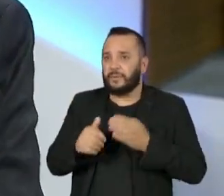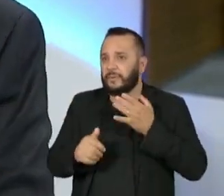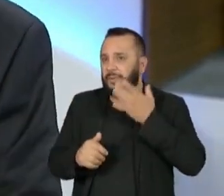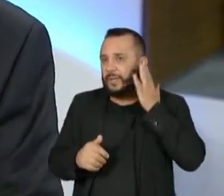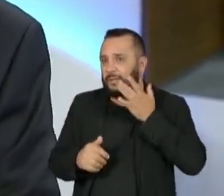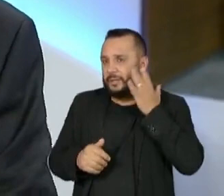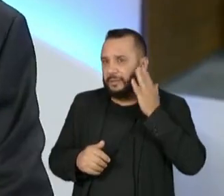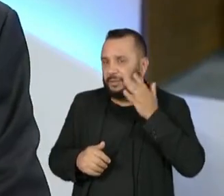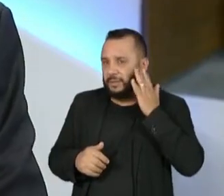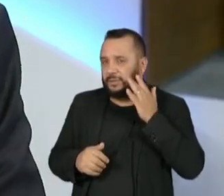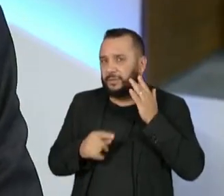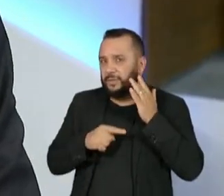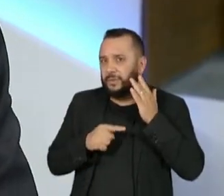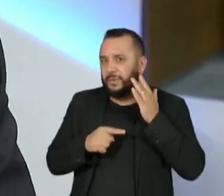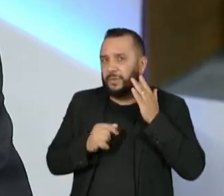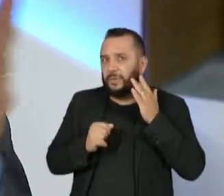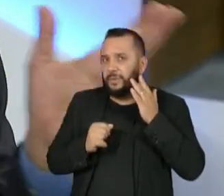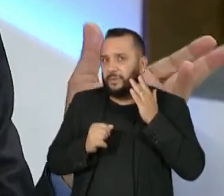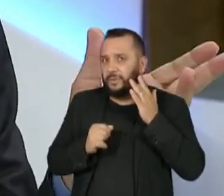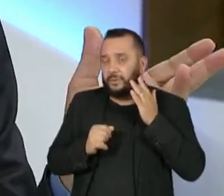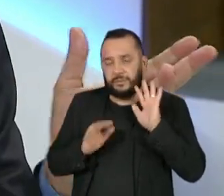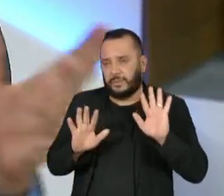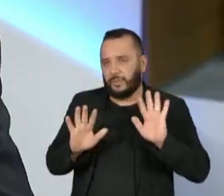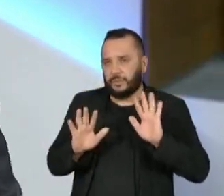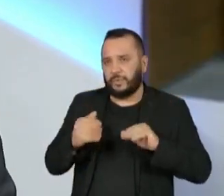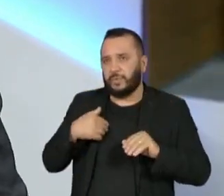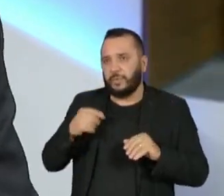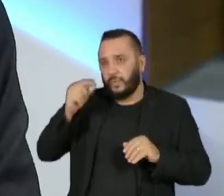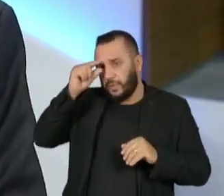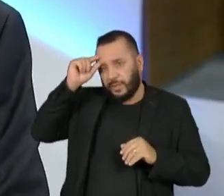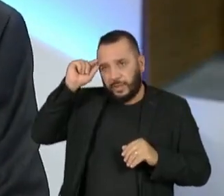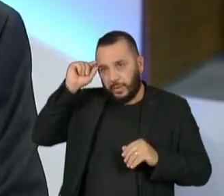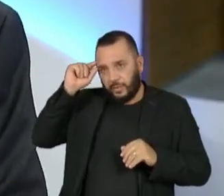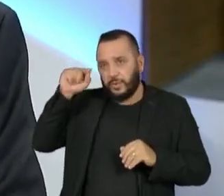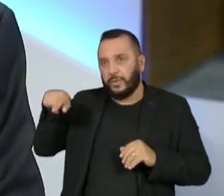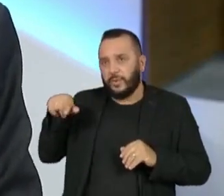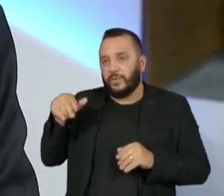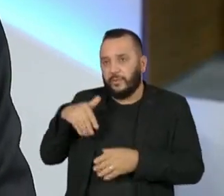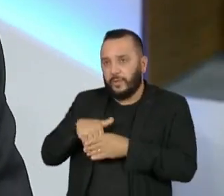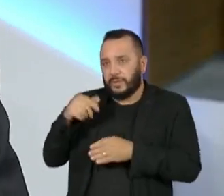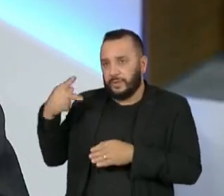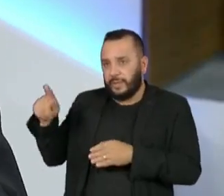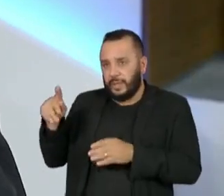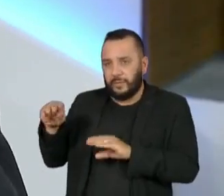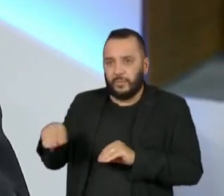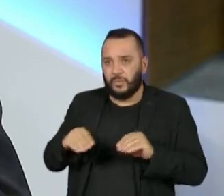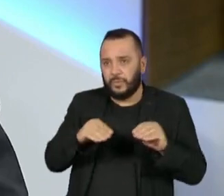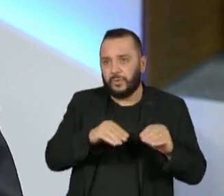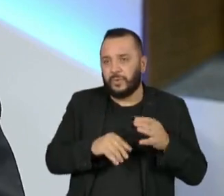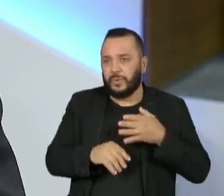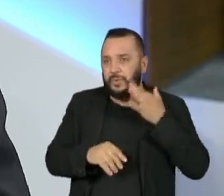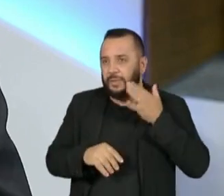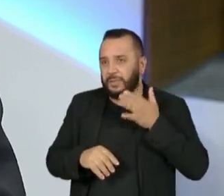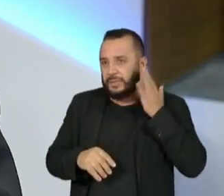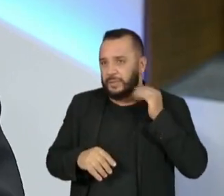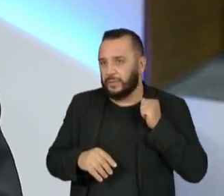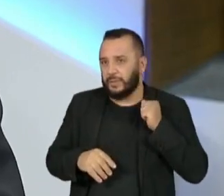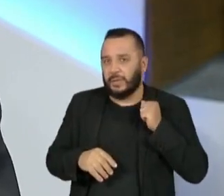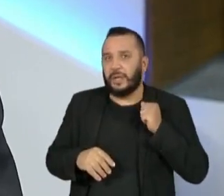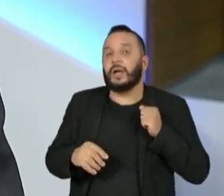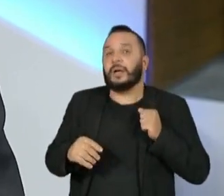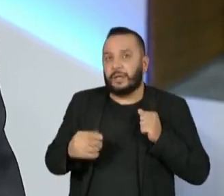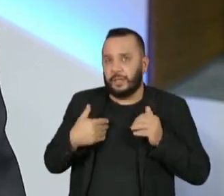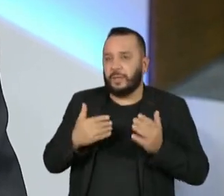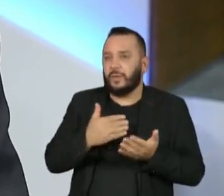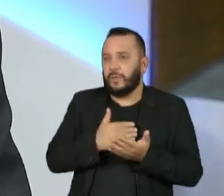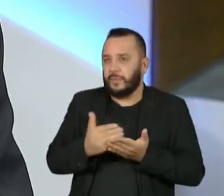transferiram para o... Votos do Rodrigo se transferiram para o Tarcísio. A partir do momento que eles começaram a fazer uma